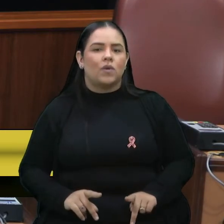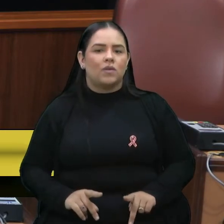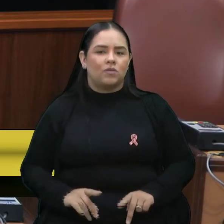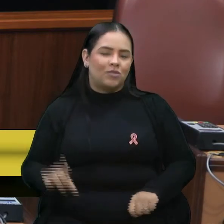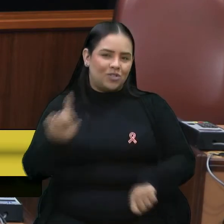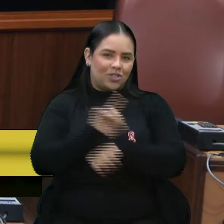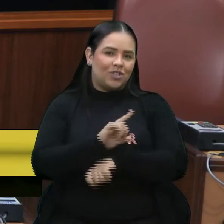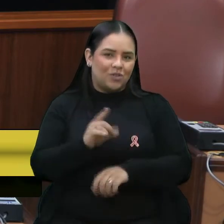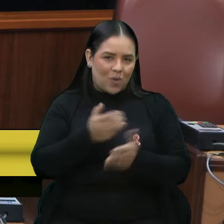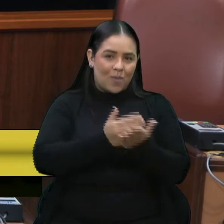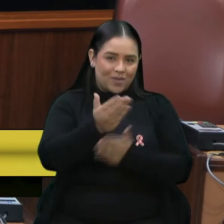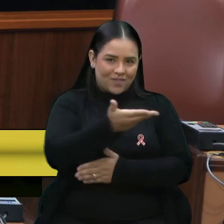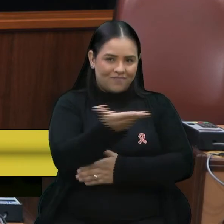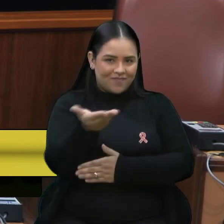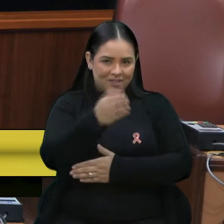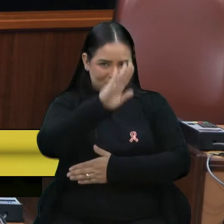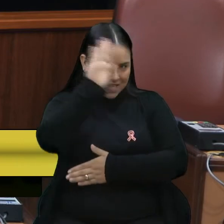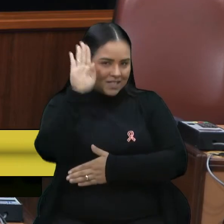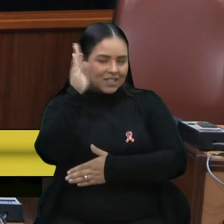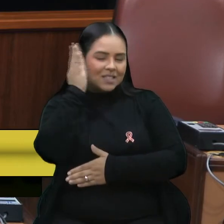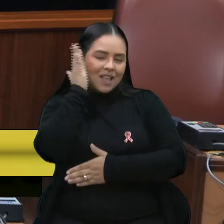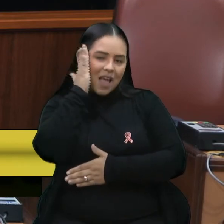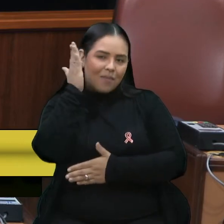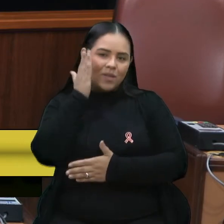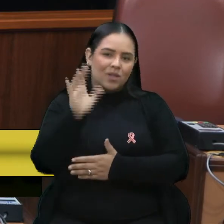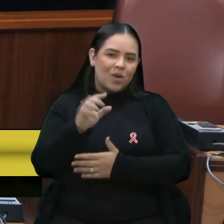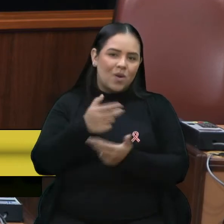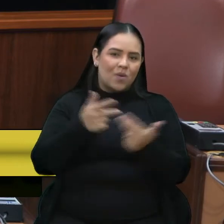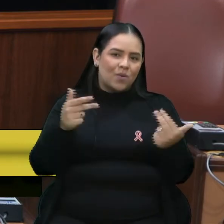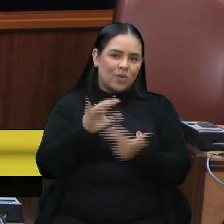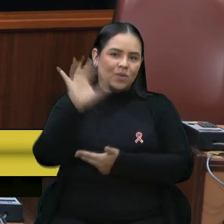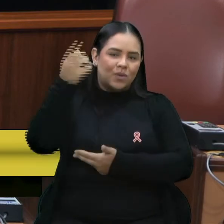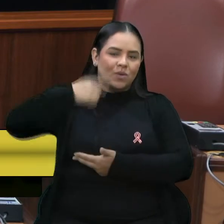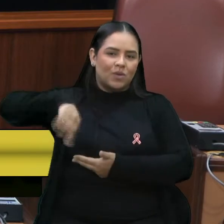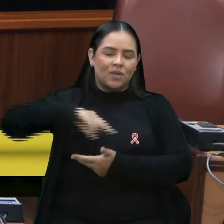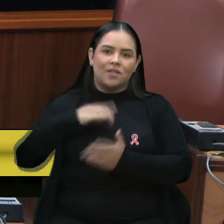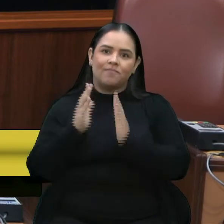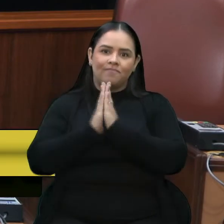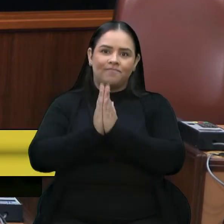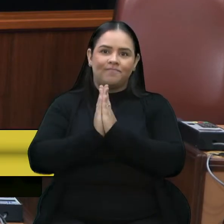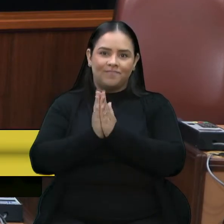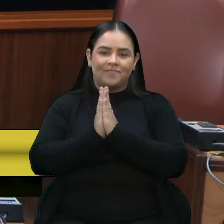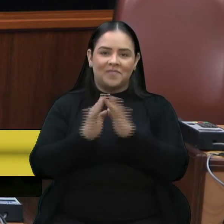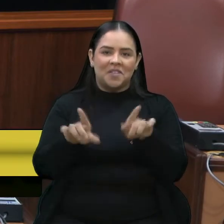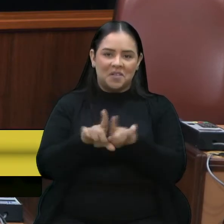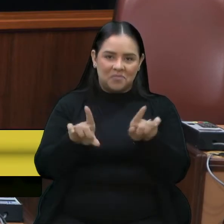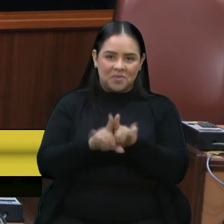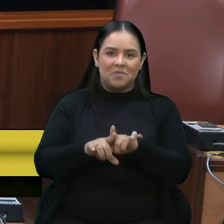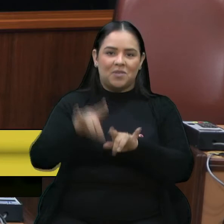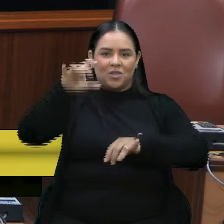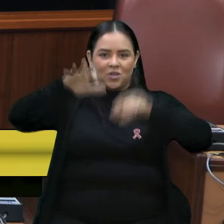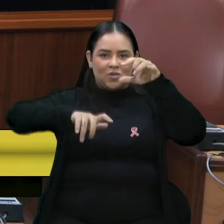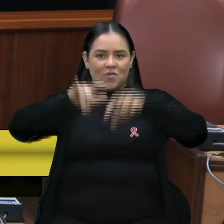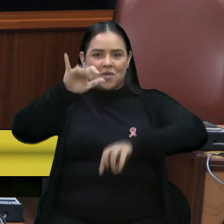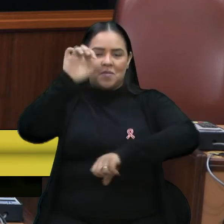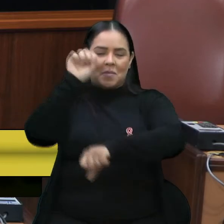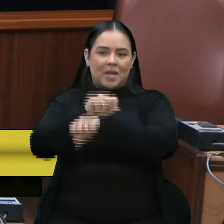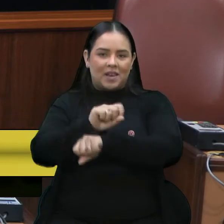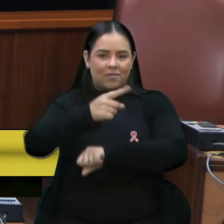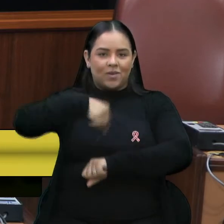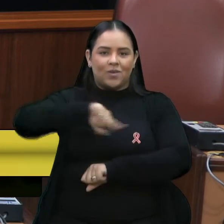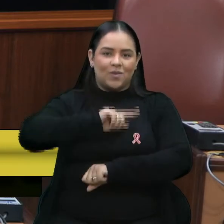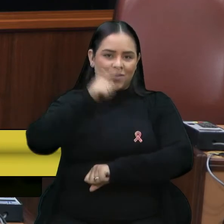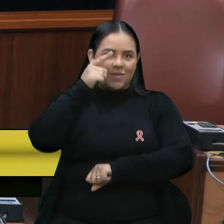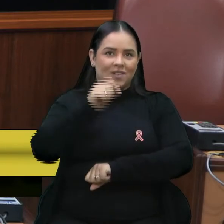do início. Então, as coisas estão acontecendo. Vamos rezar aí para São Pedro também nos auxiliar, para que os